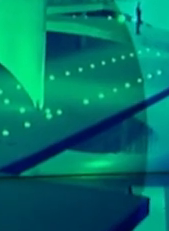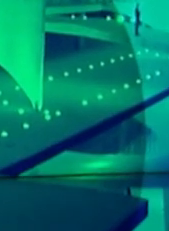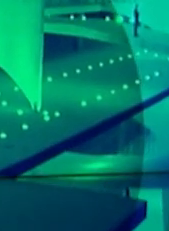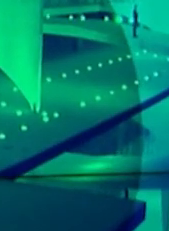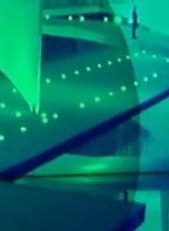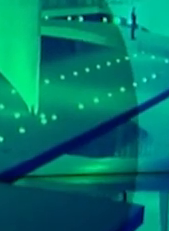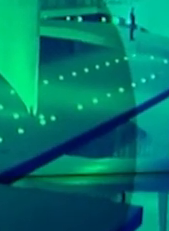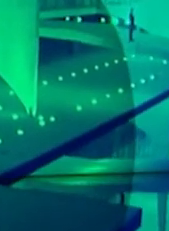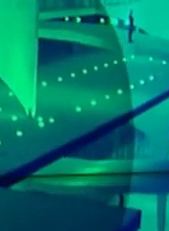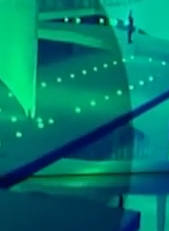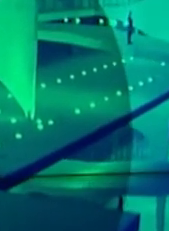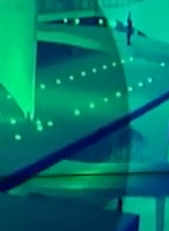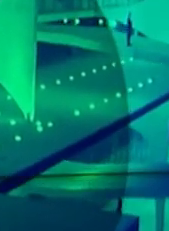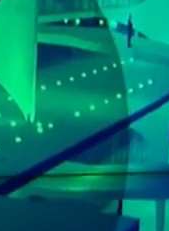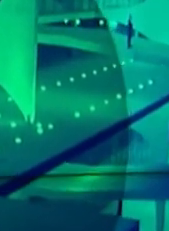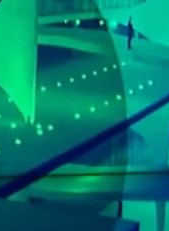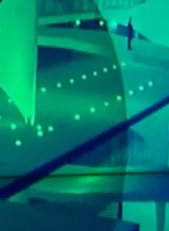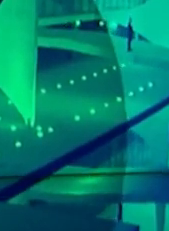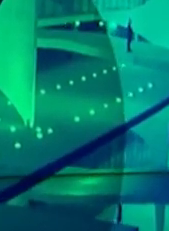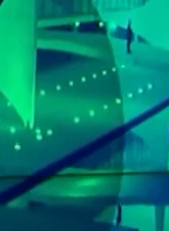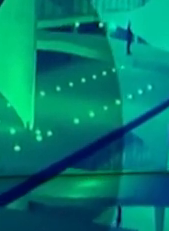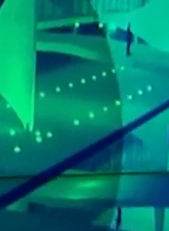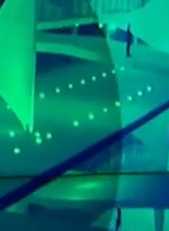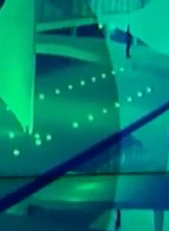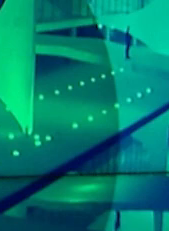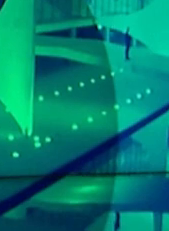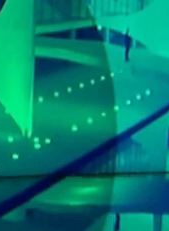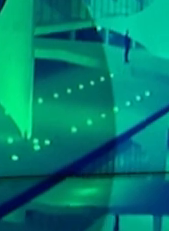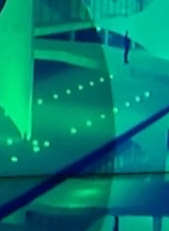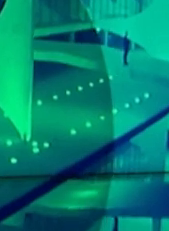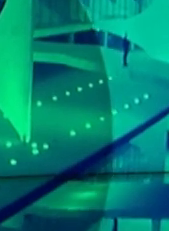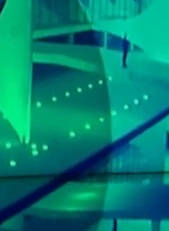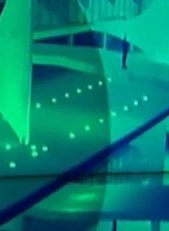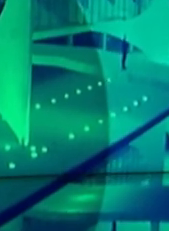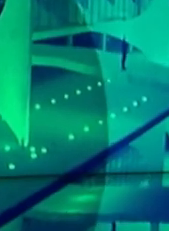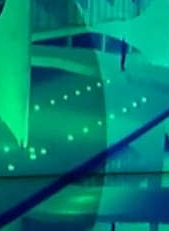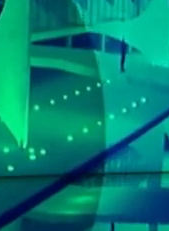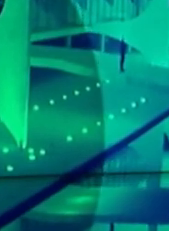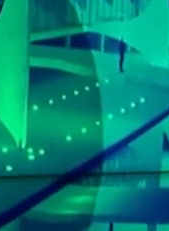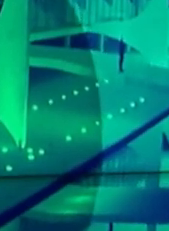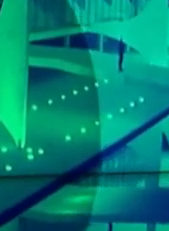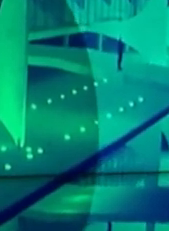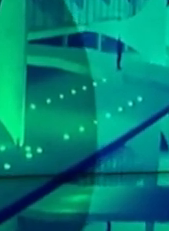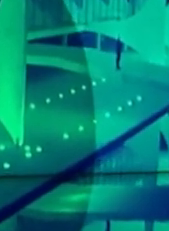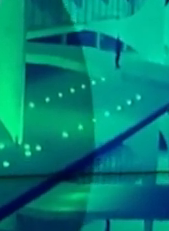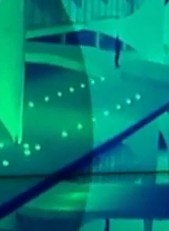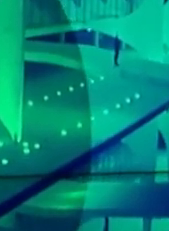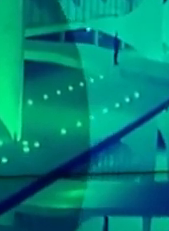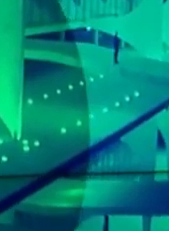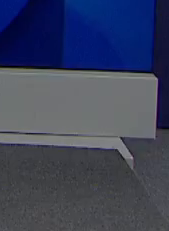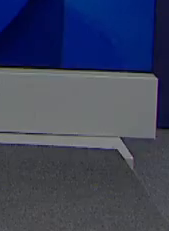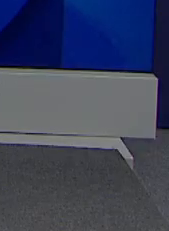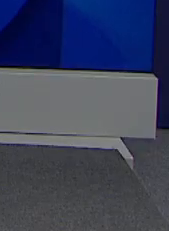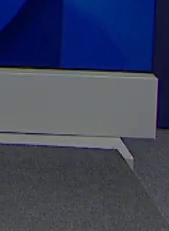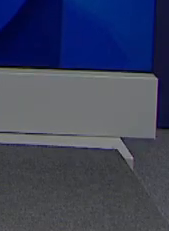Olá, boa tarde. Estamos de volta com as notícias do governo federal desta quarta-feira, 12 de setembro.